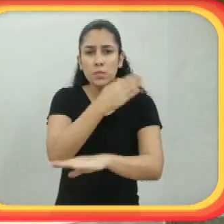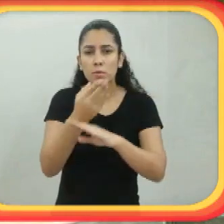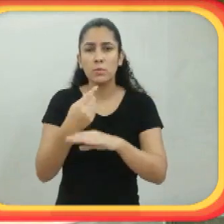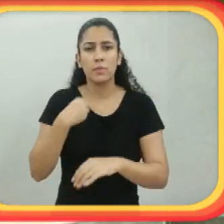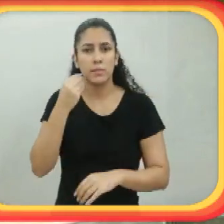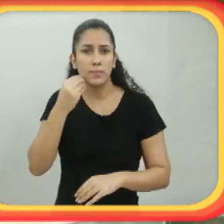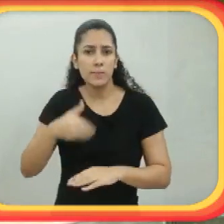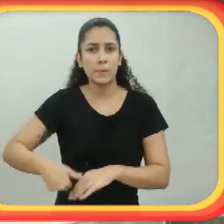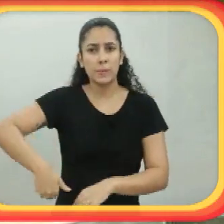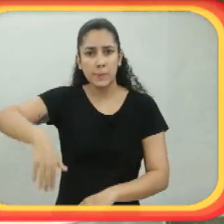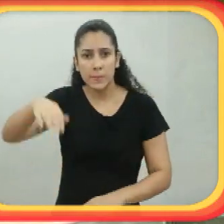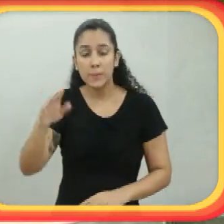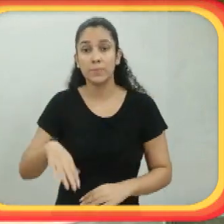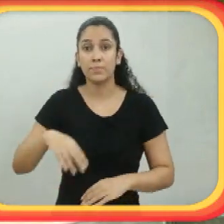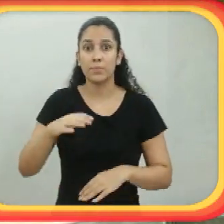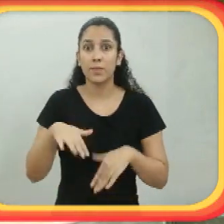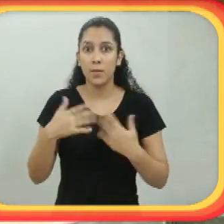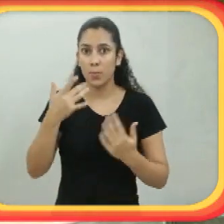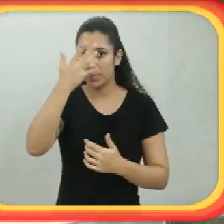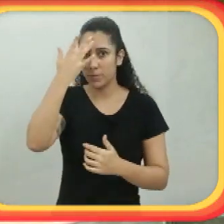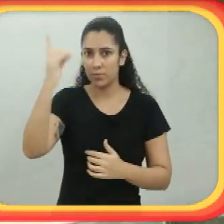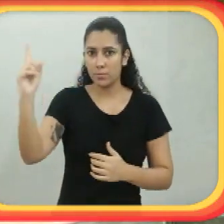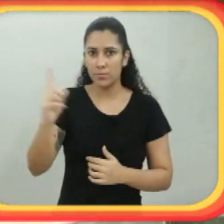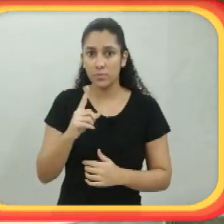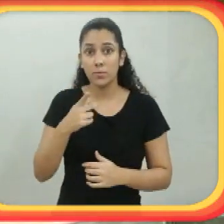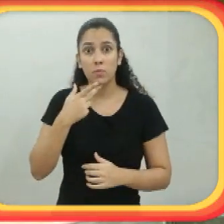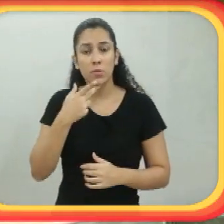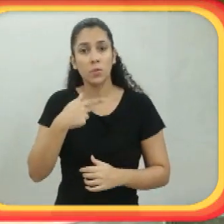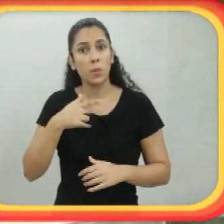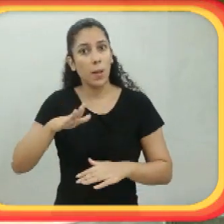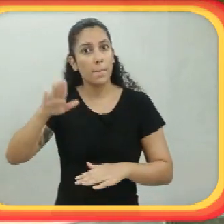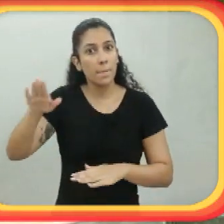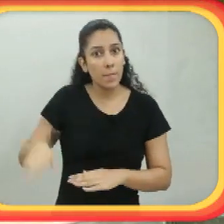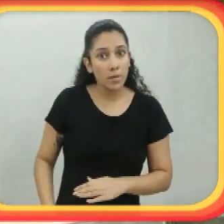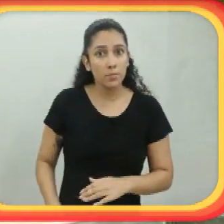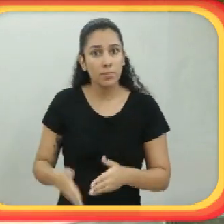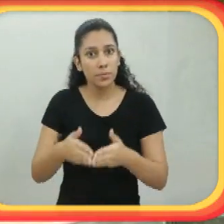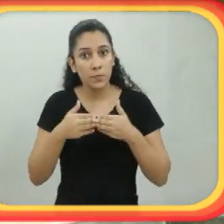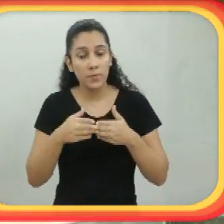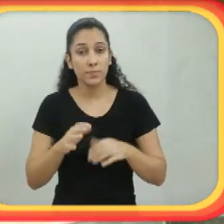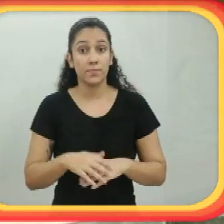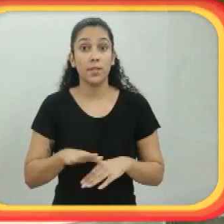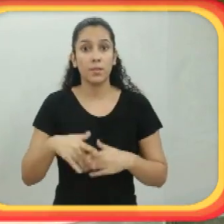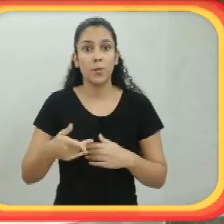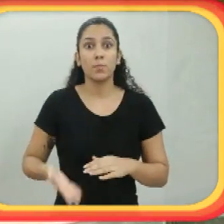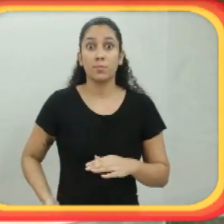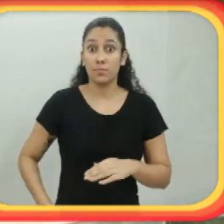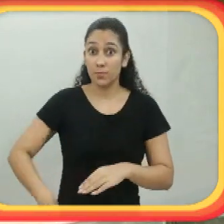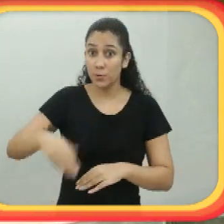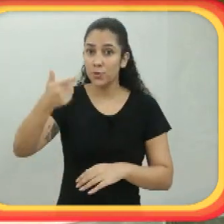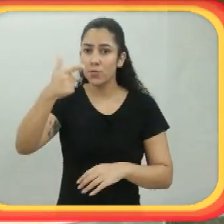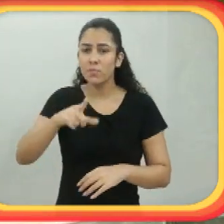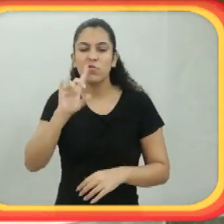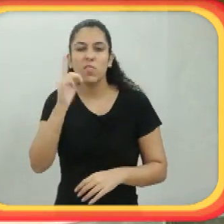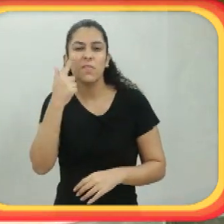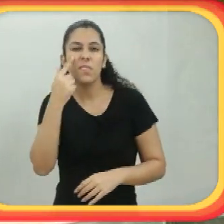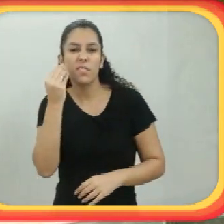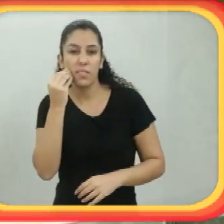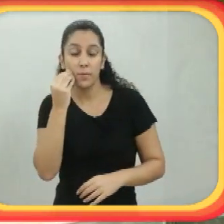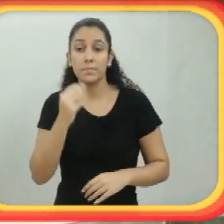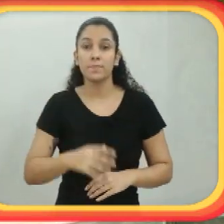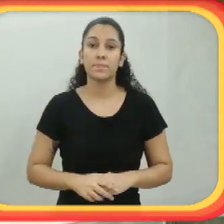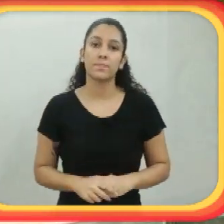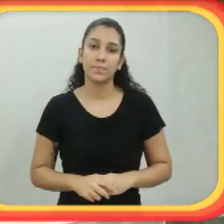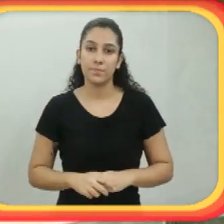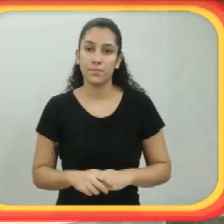mas me dá um sinal de que as coisas vão melhorar. Cara, nesse dia eu consegui fazer o seguinte movimento.